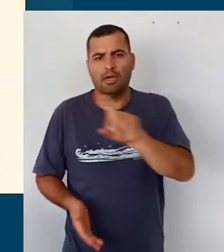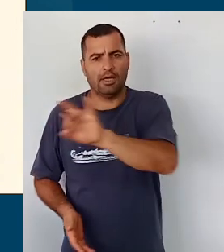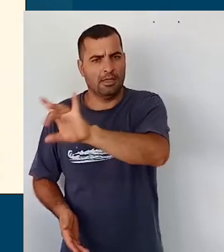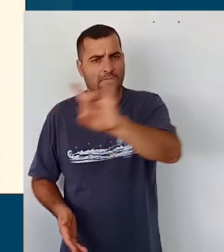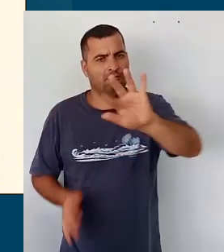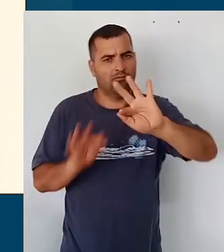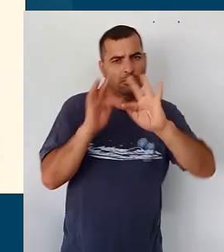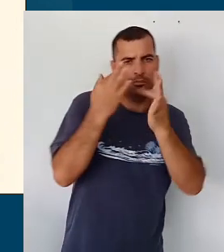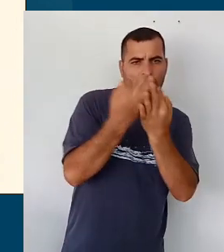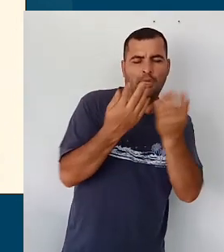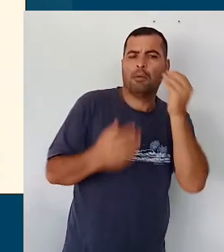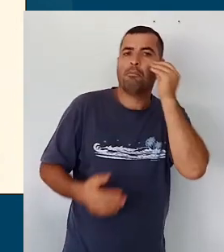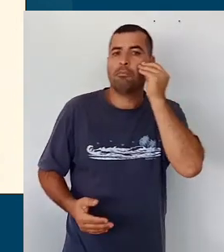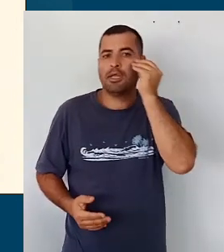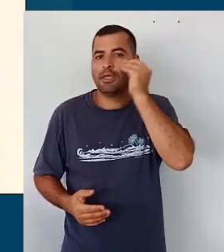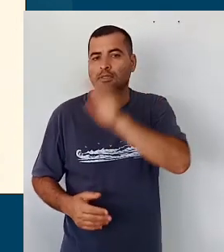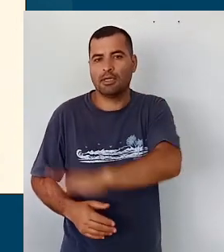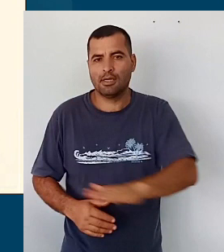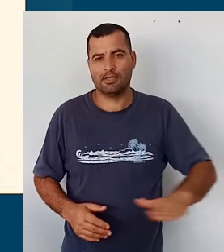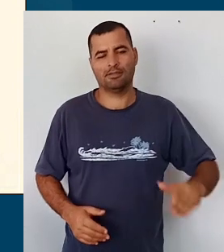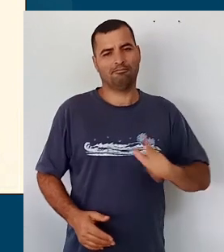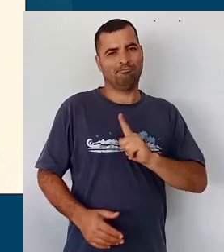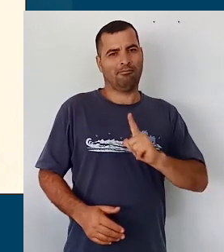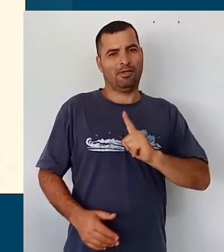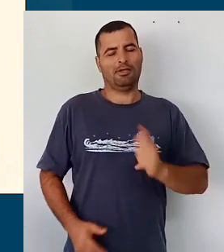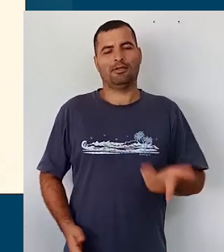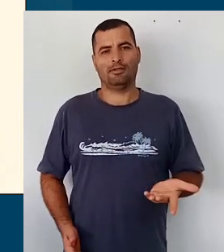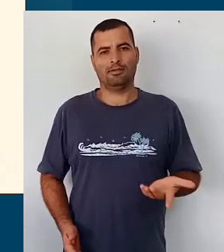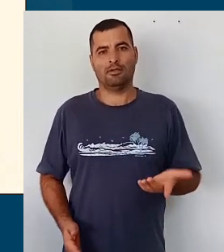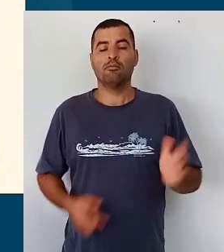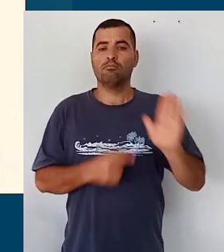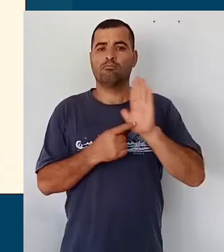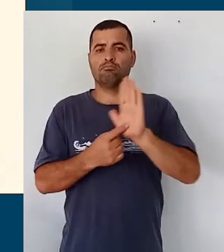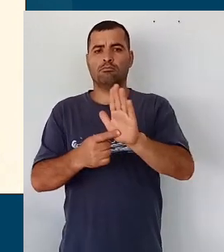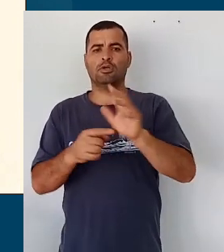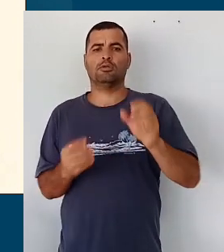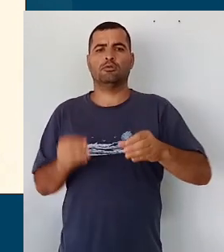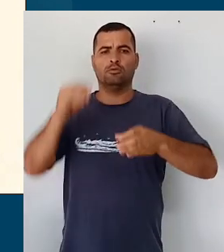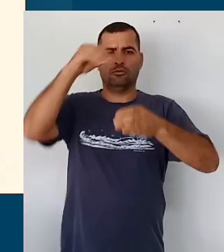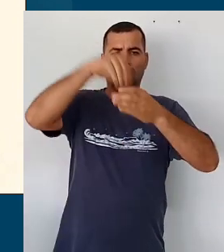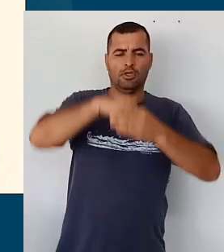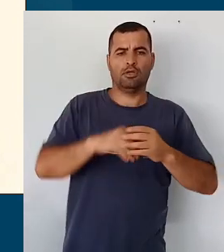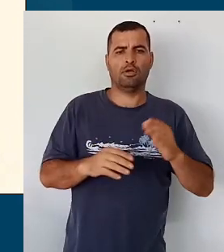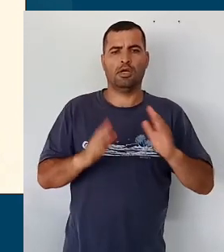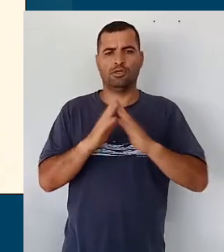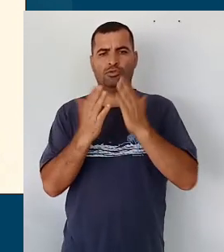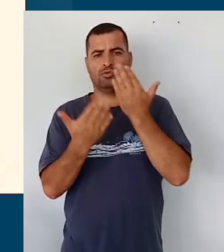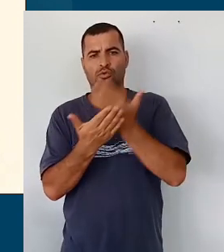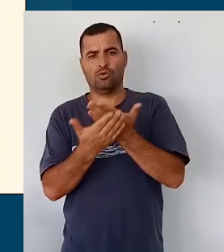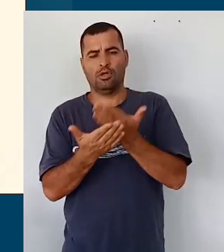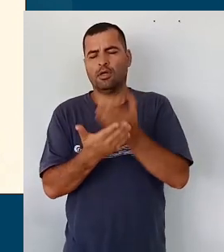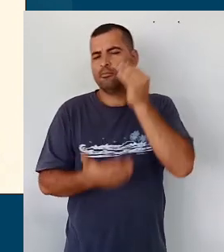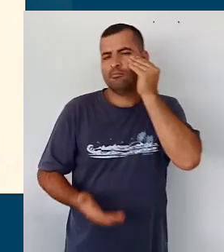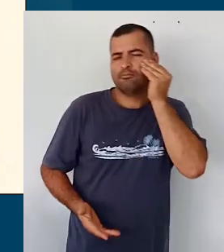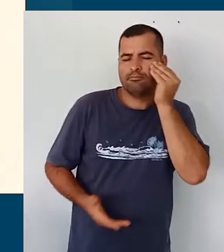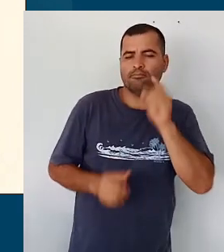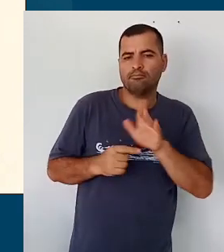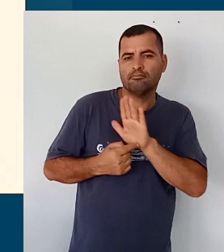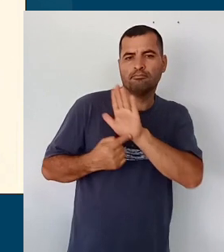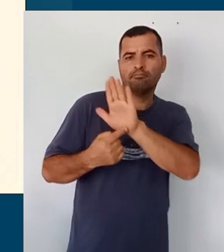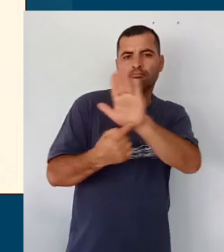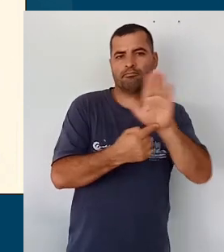família, as experiências que as crianças vivenciam, e trazendo isso para a escola, compartilhando também as experiências